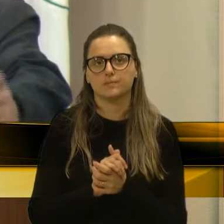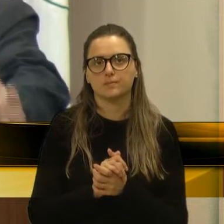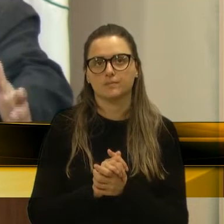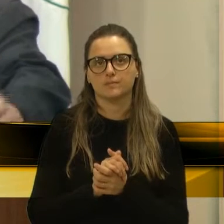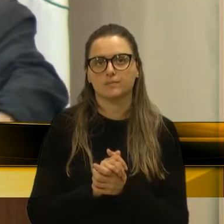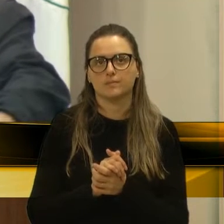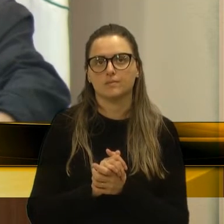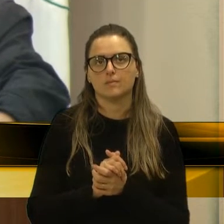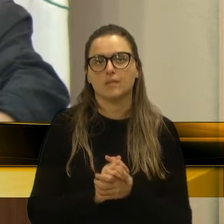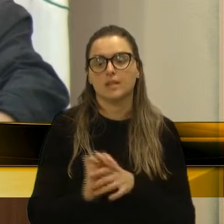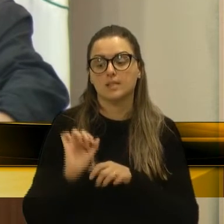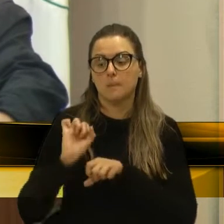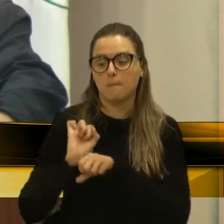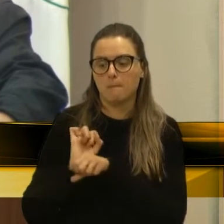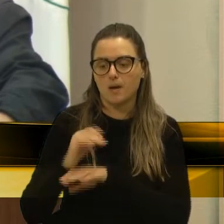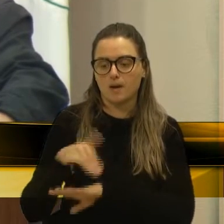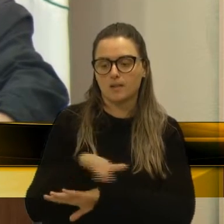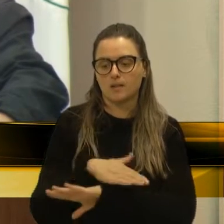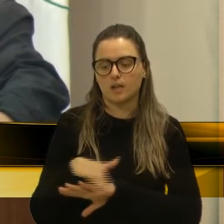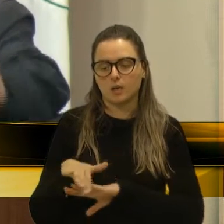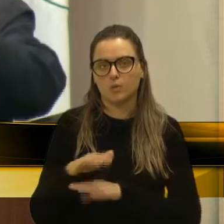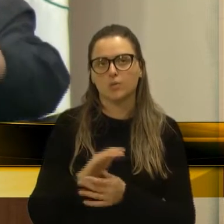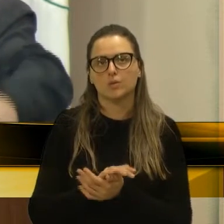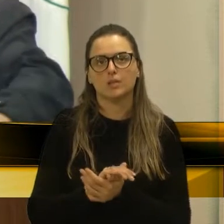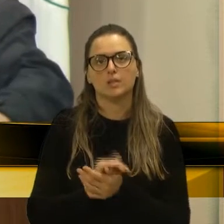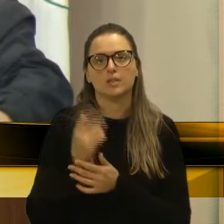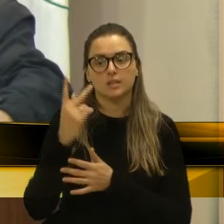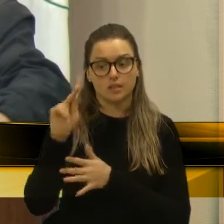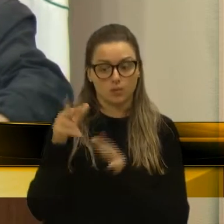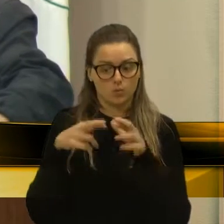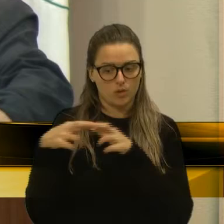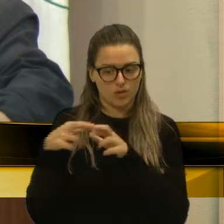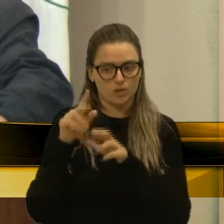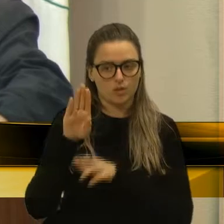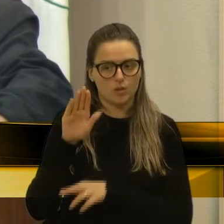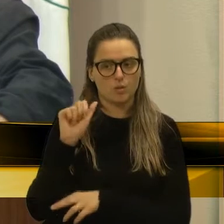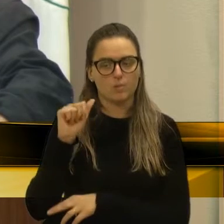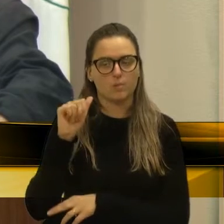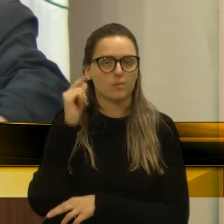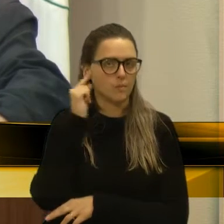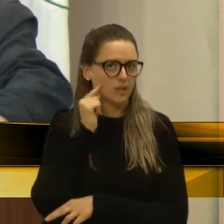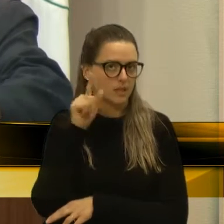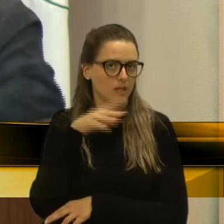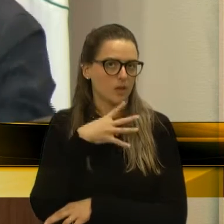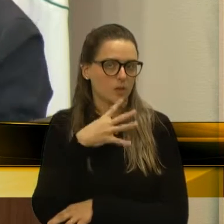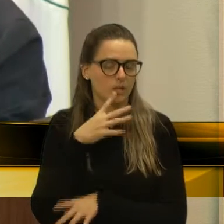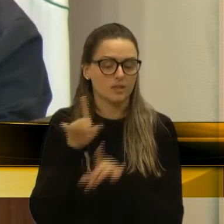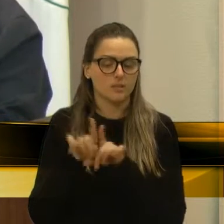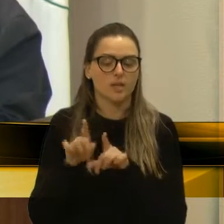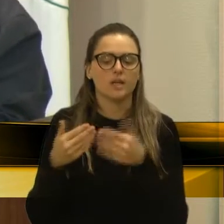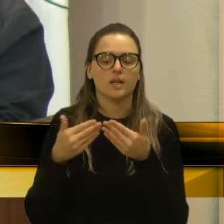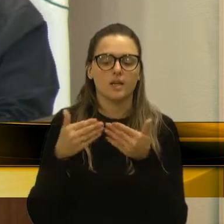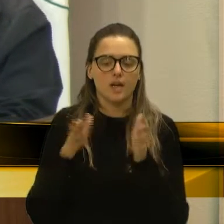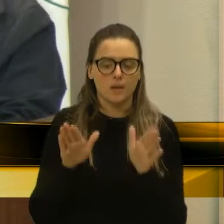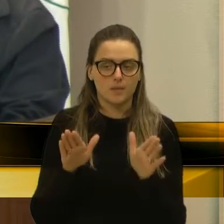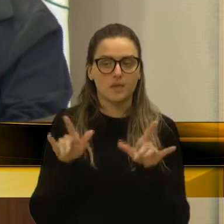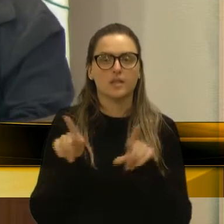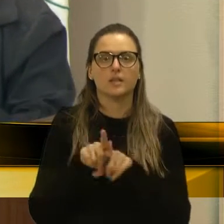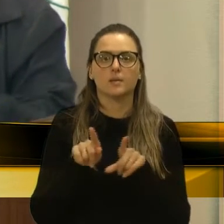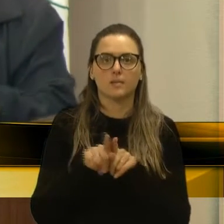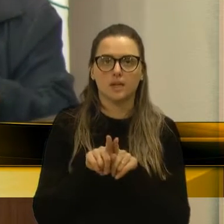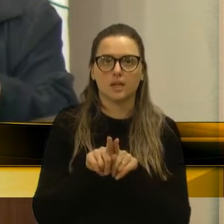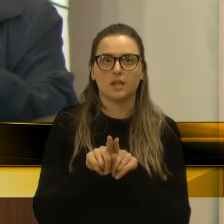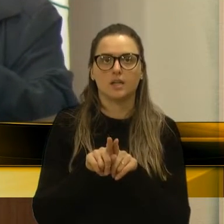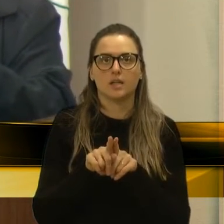esse pare na rua lá, Verador Bandeira, que é na sua região, que o senhor conhece bastante, e também, a abertura, ou então, a